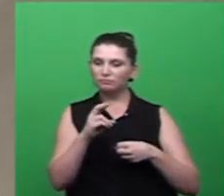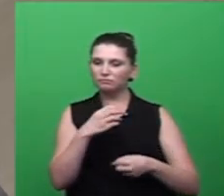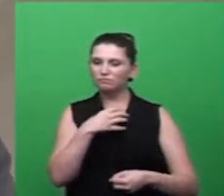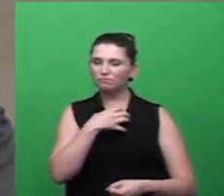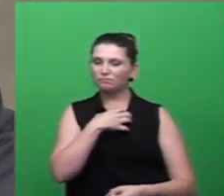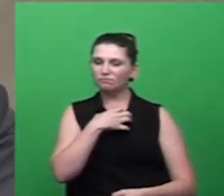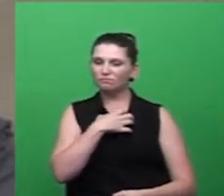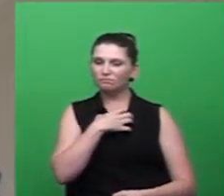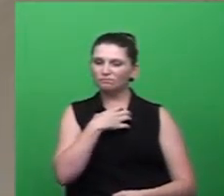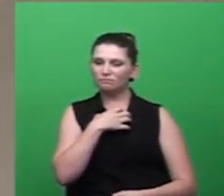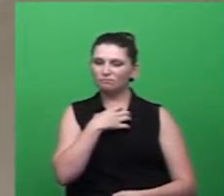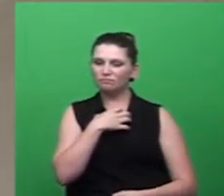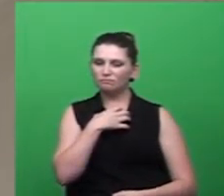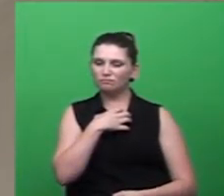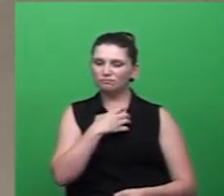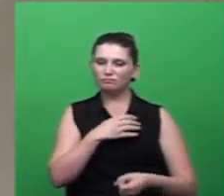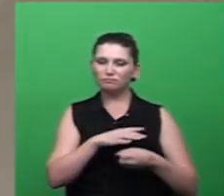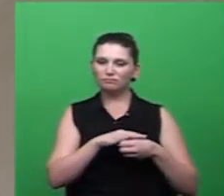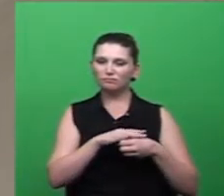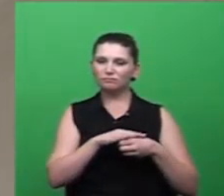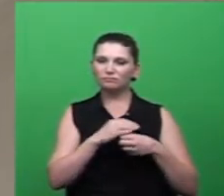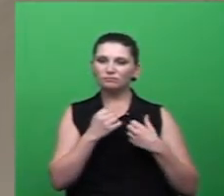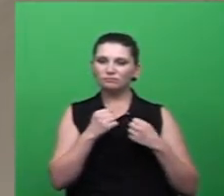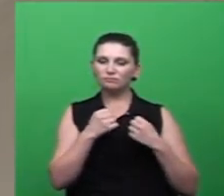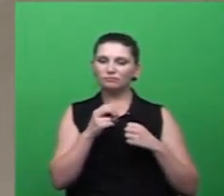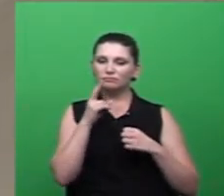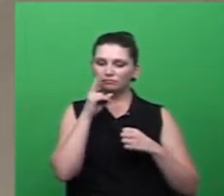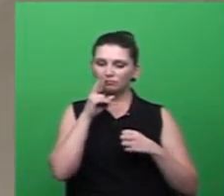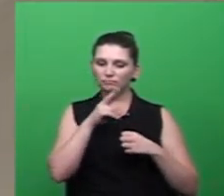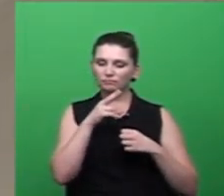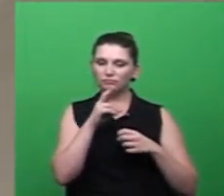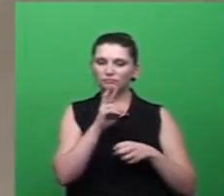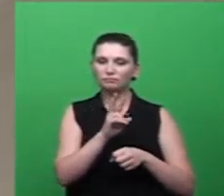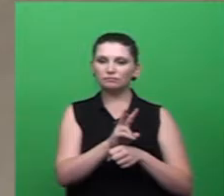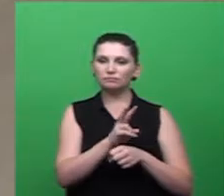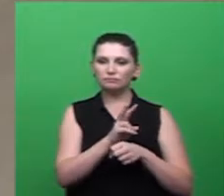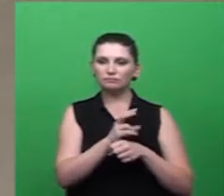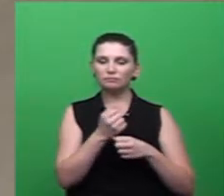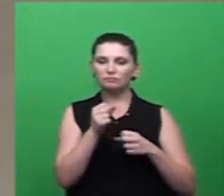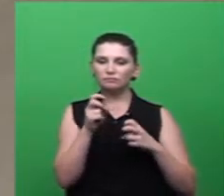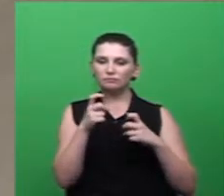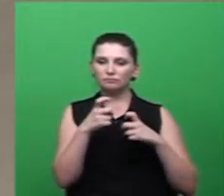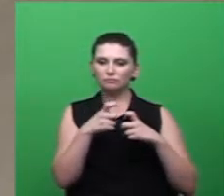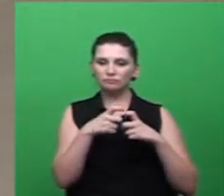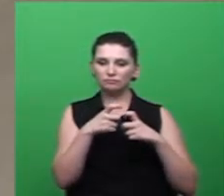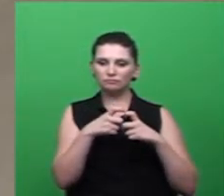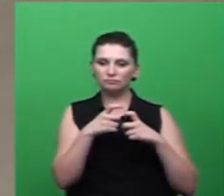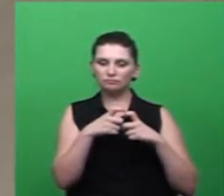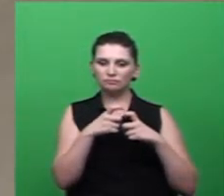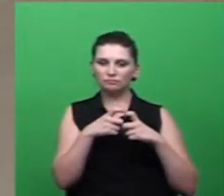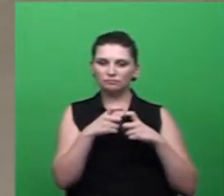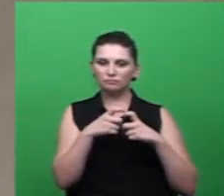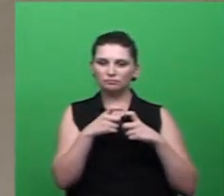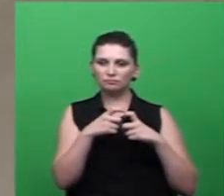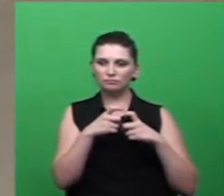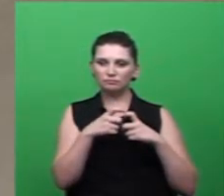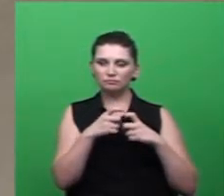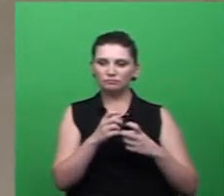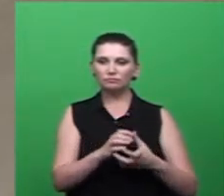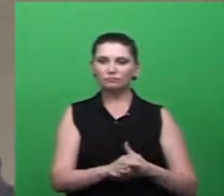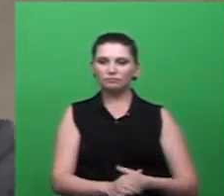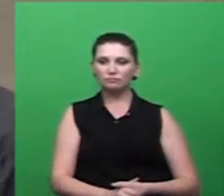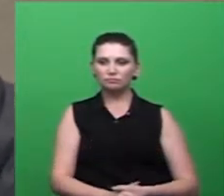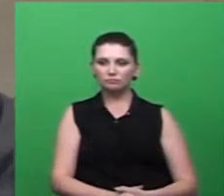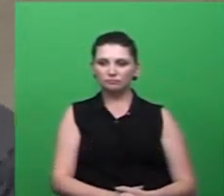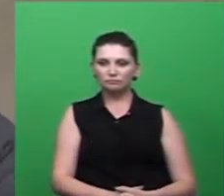vigilância e essa sim é incumbida de dar o diagnóstico definitivo ou não. Somente a vigilância dá. Por isso que às vezes gera alguns